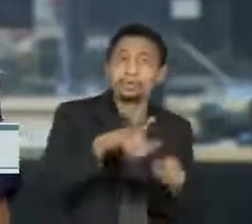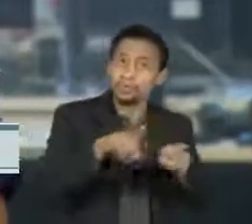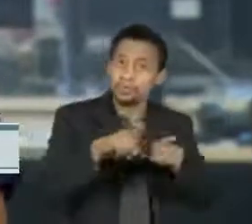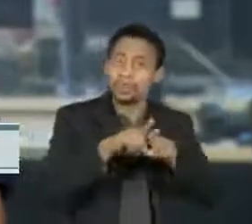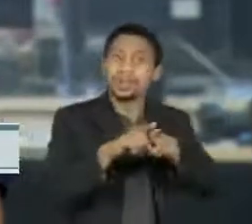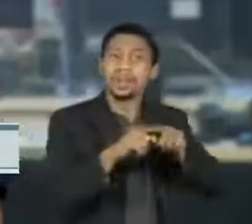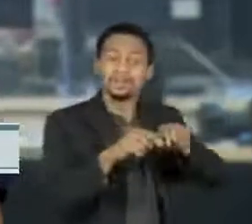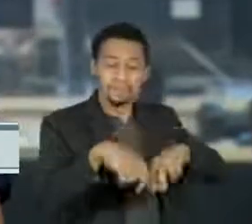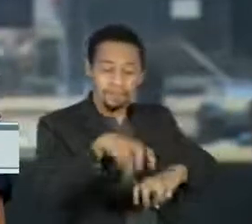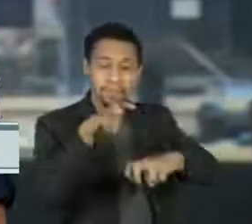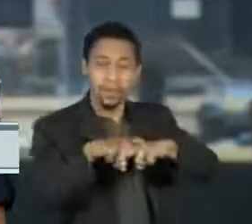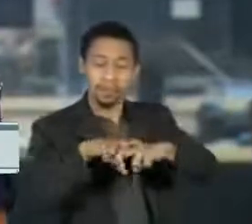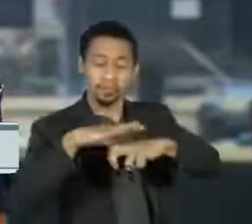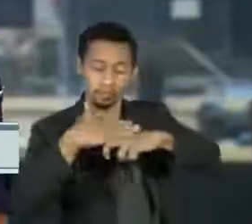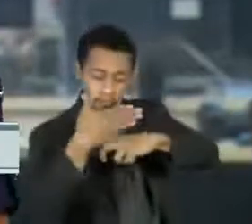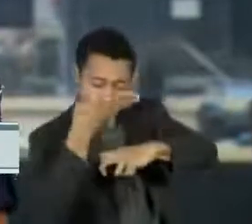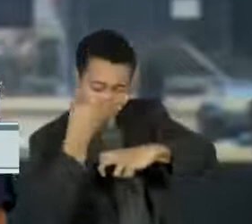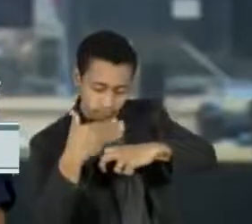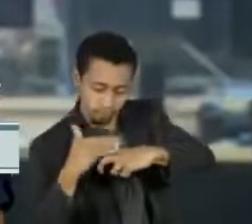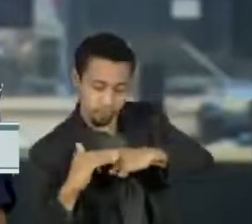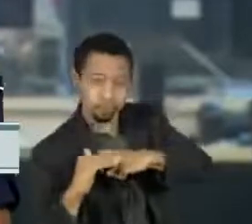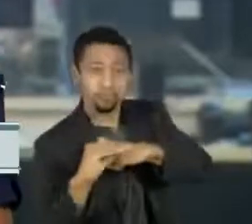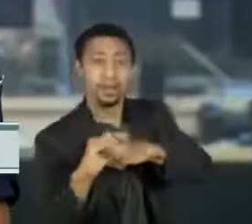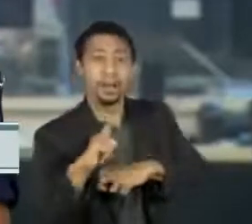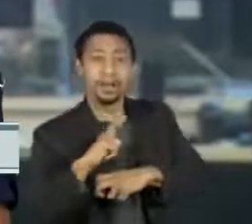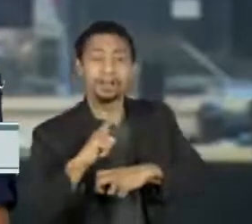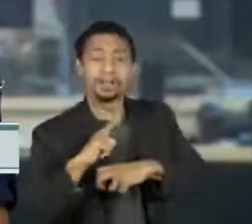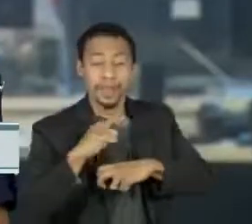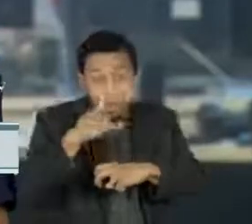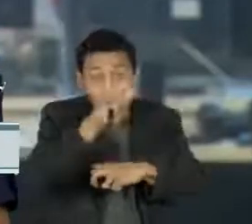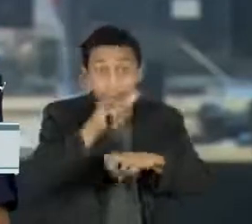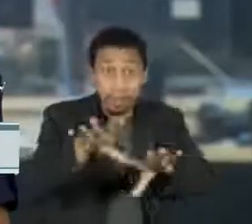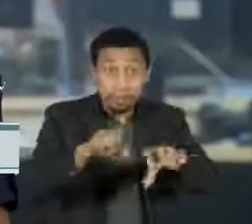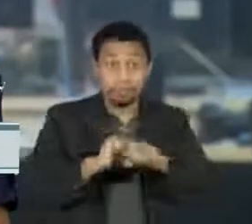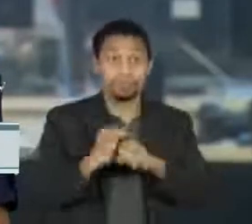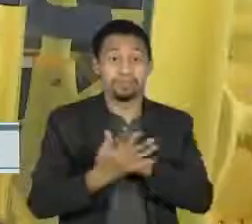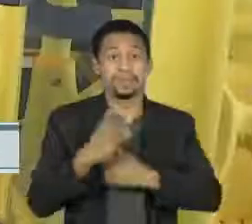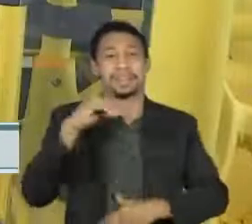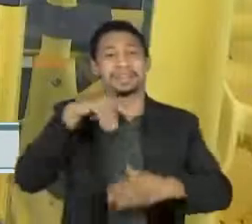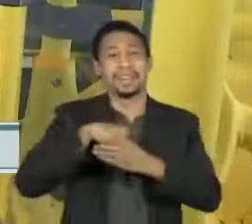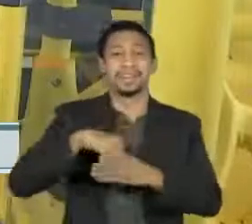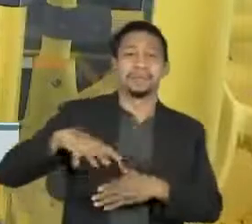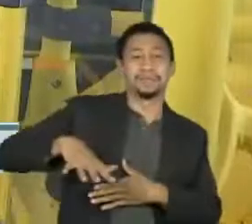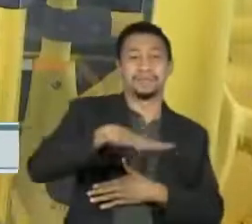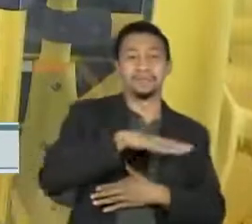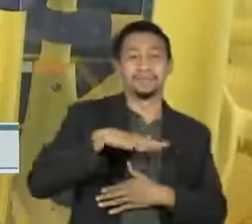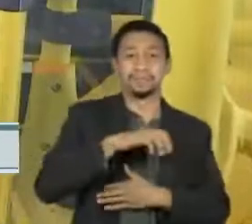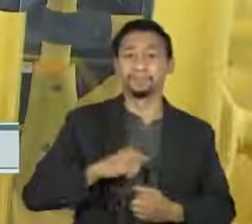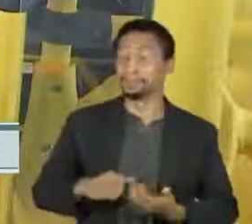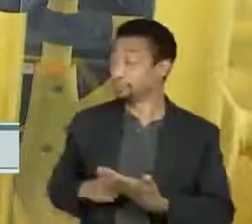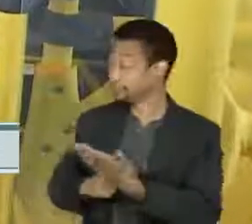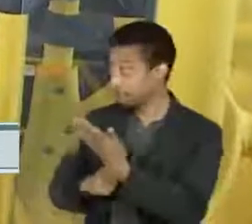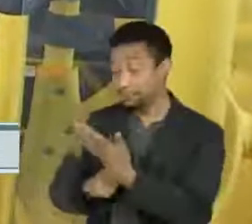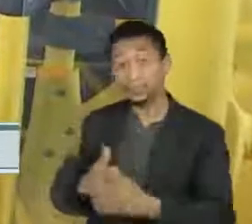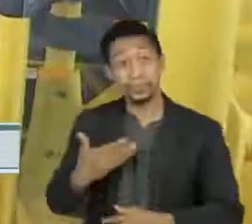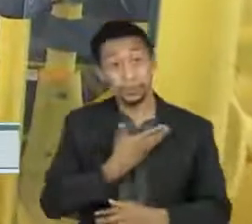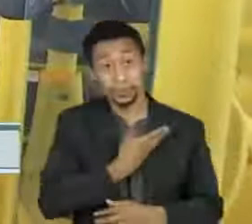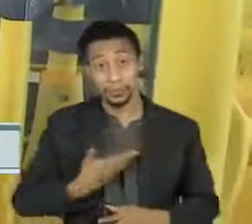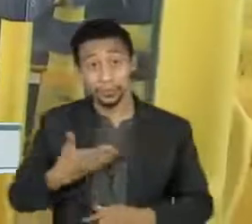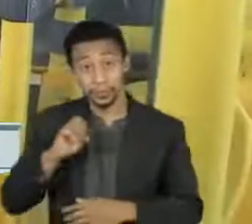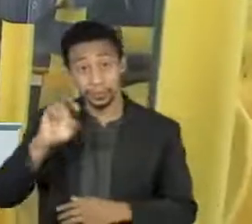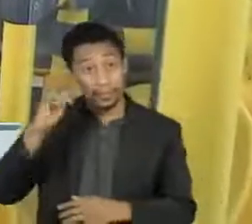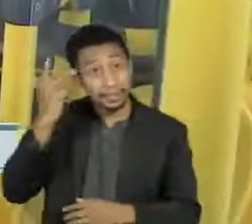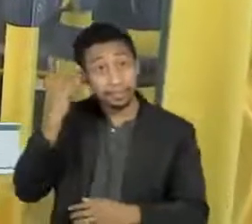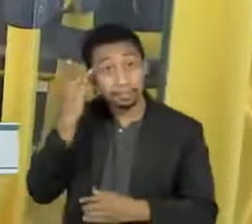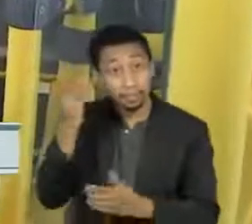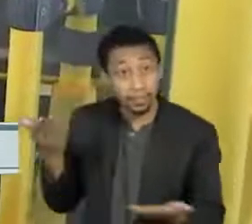A ideia do projeto é diminuir a possibilidade de contágio dentro do transporte público. O governo do estado de São Paulo anunciou